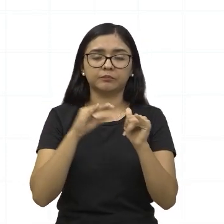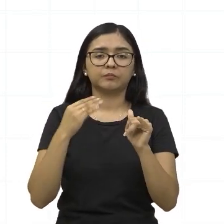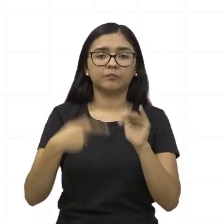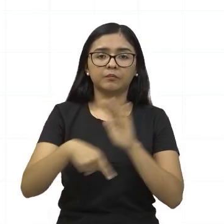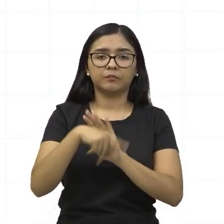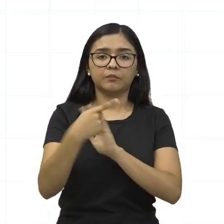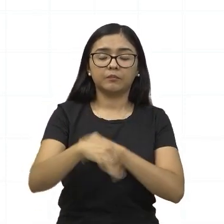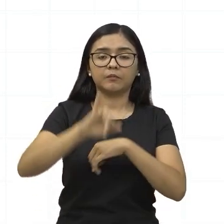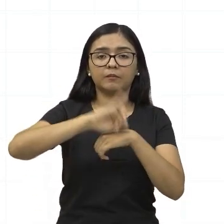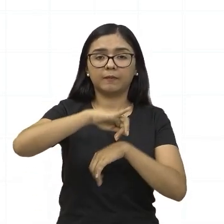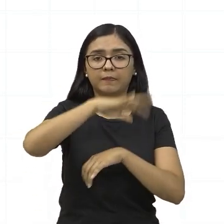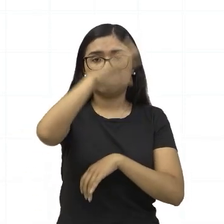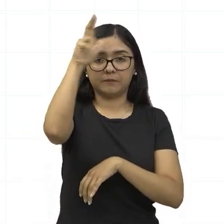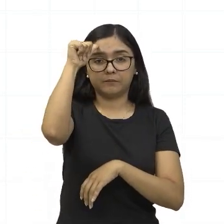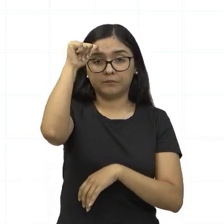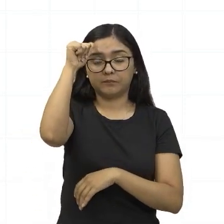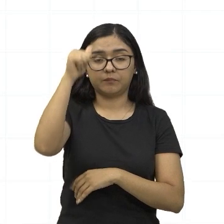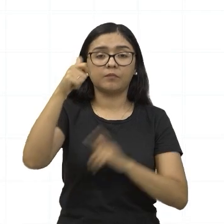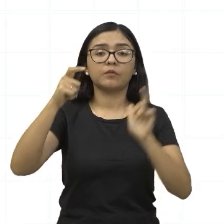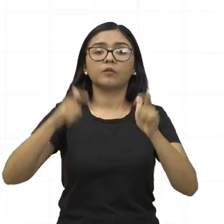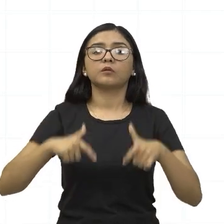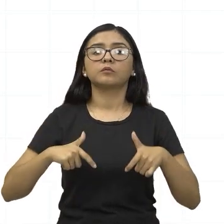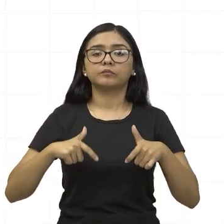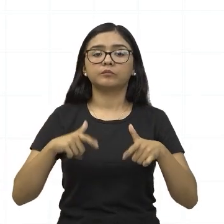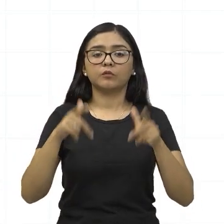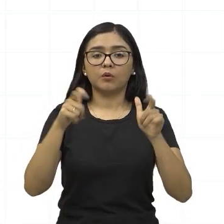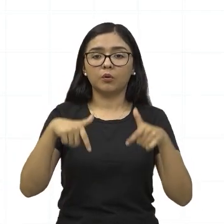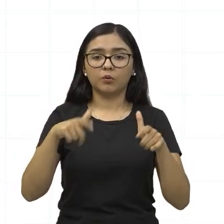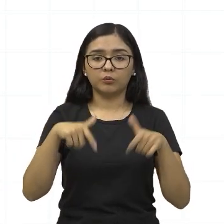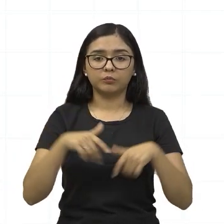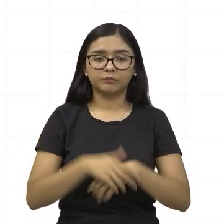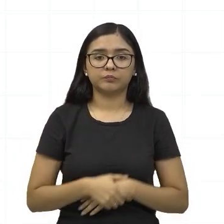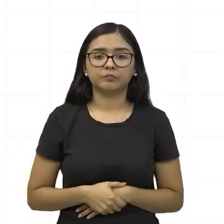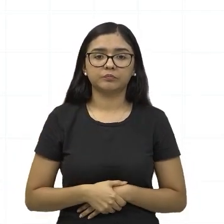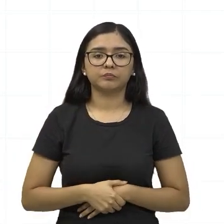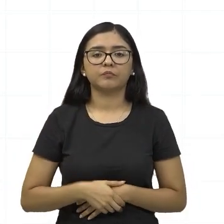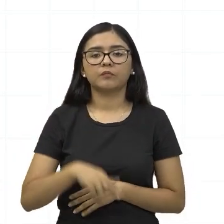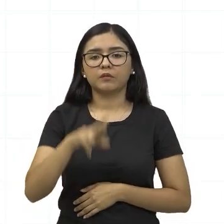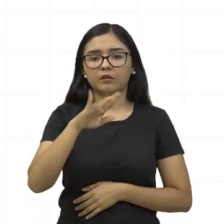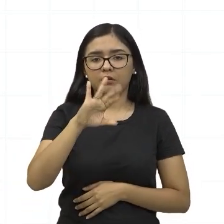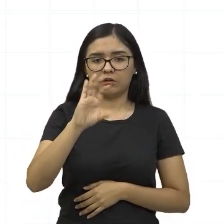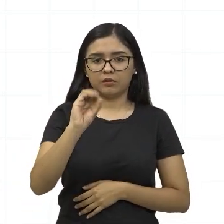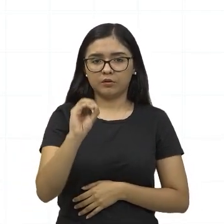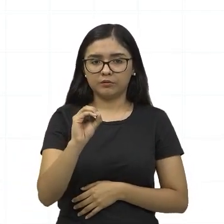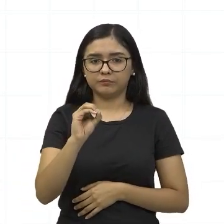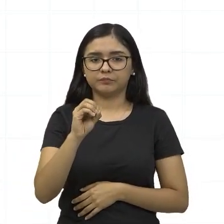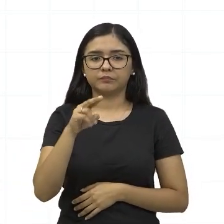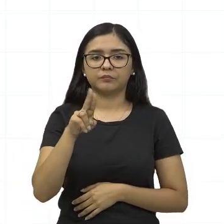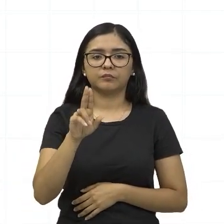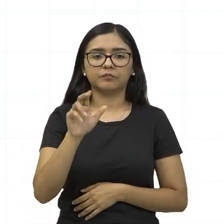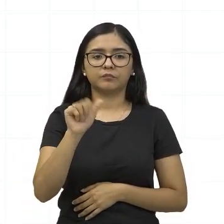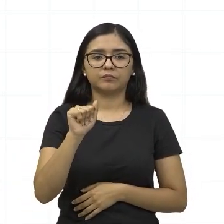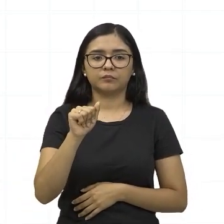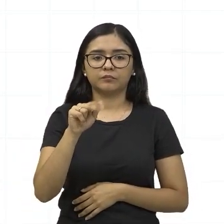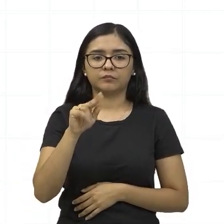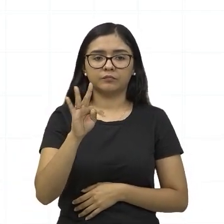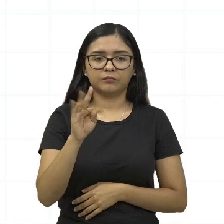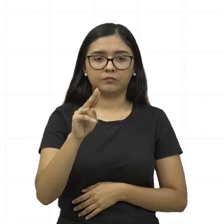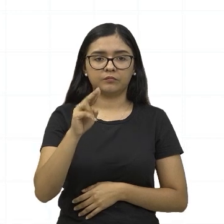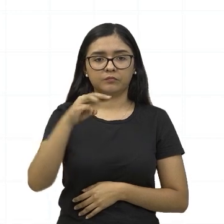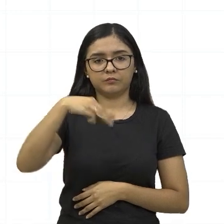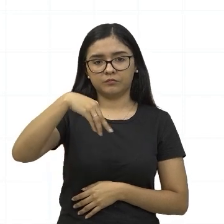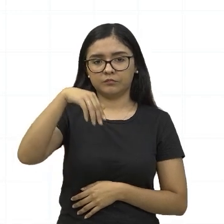Amazonas, e ela está localizada ali, olha, no rio Uatumã, localizada na parte nordeste do